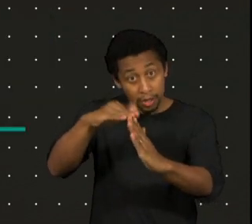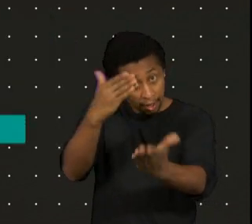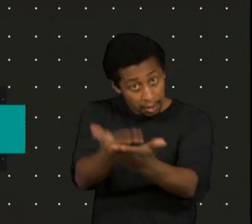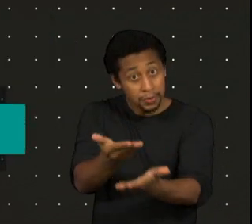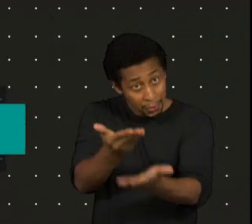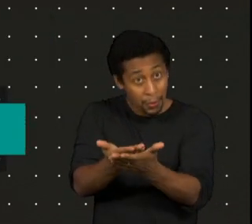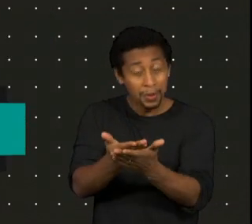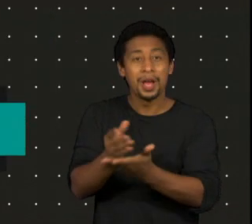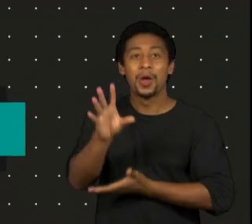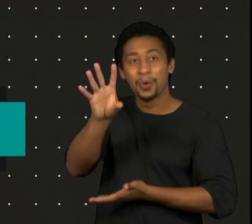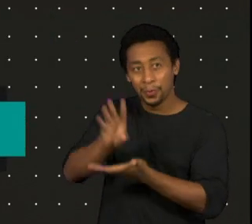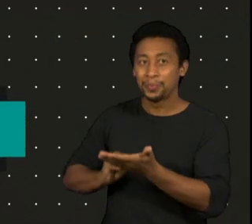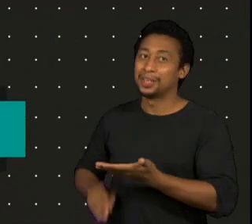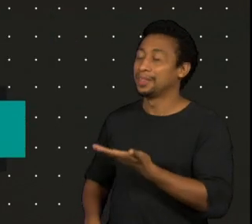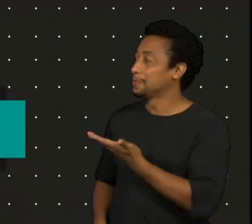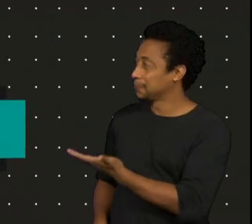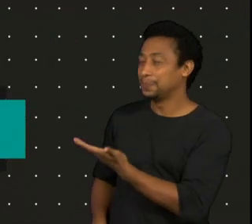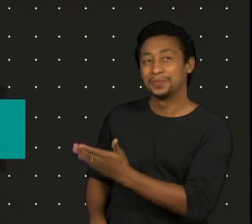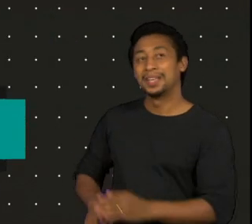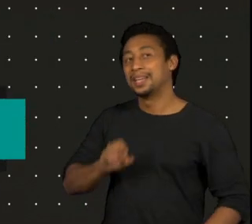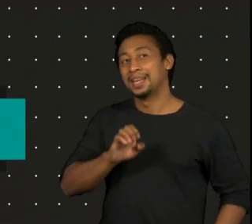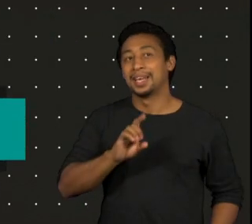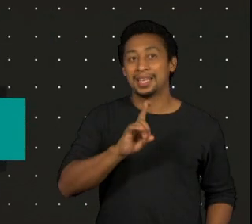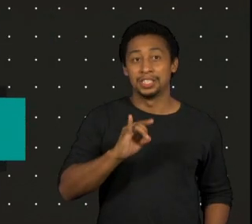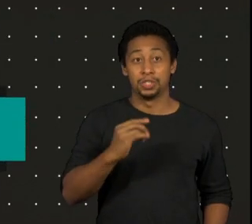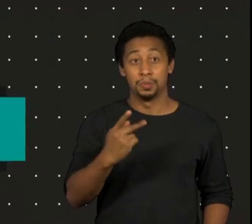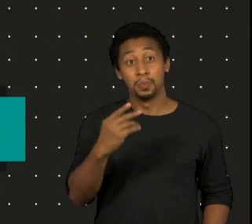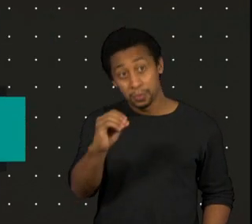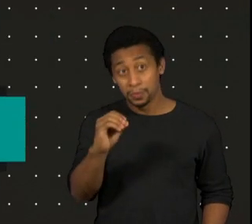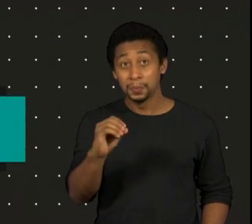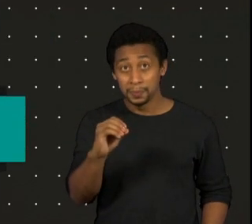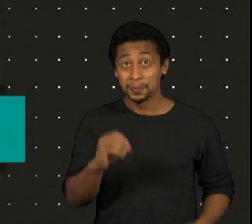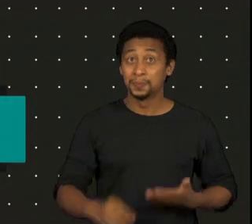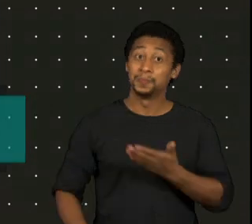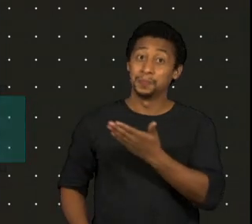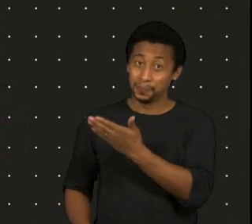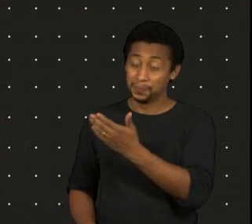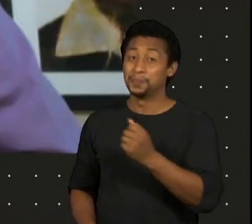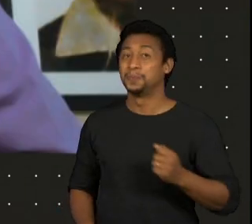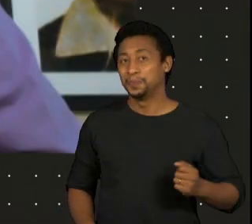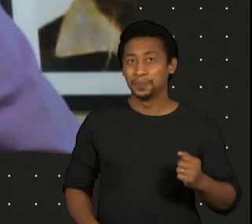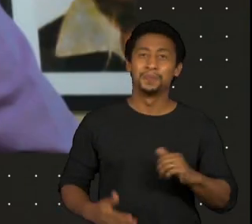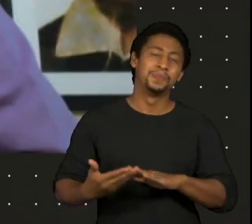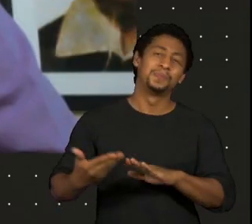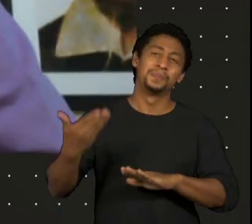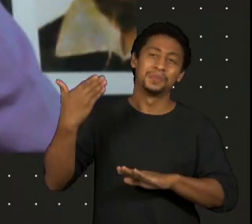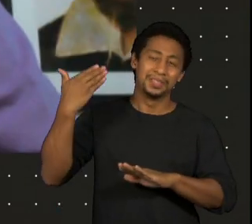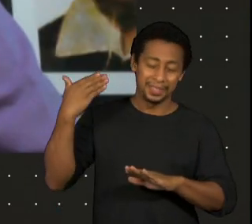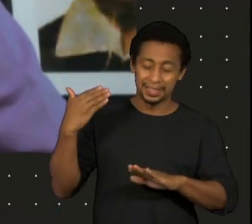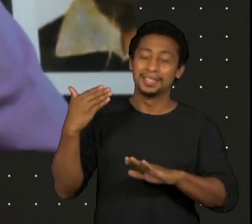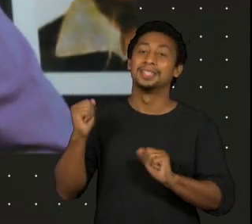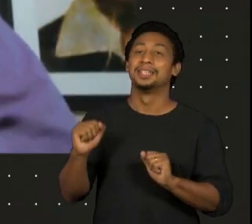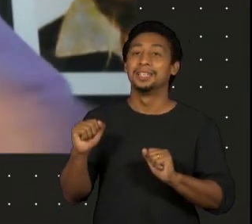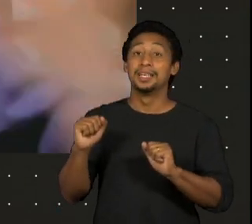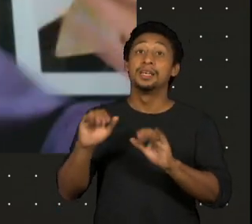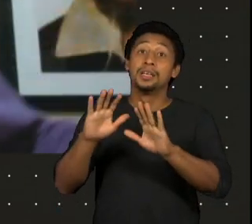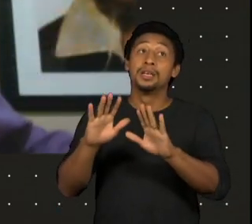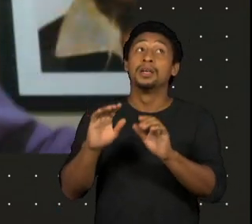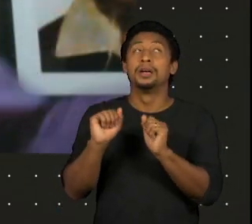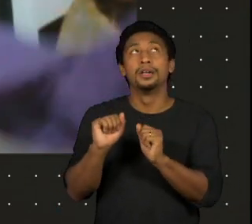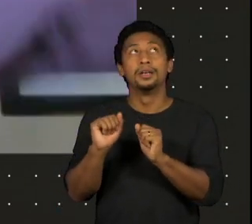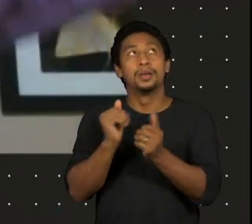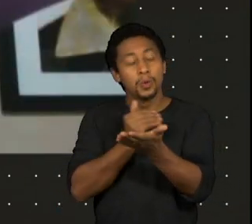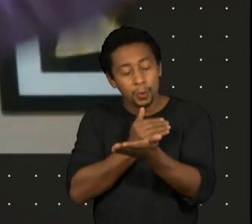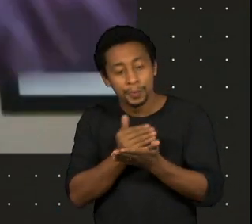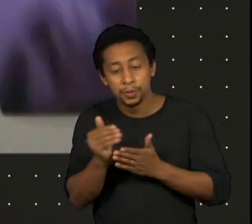ver Edpo Rey. Edpo Rey com o Paulo Autran? Com o Paulo Autran, é. E depois a gente começou a